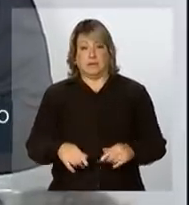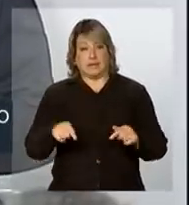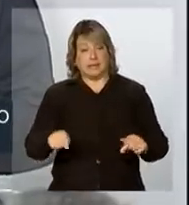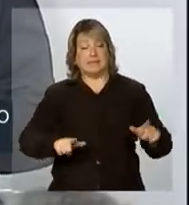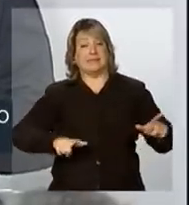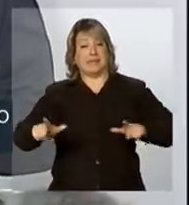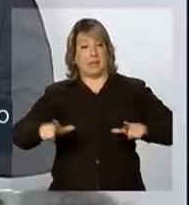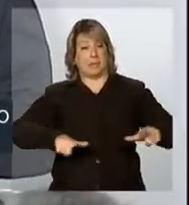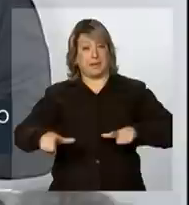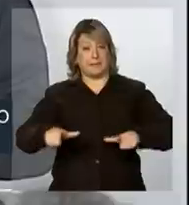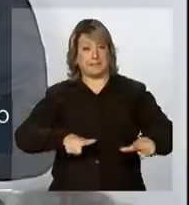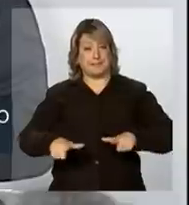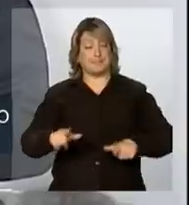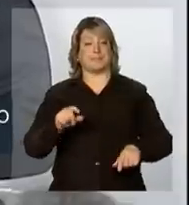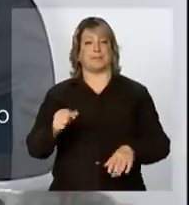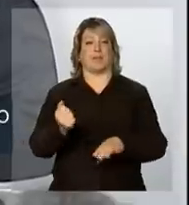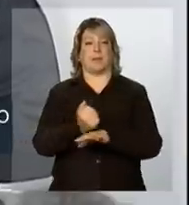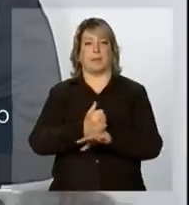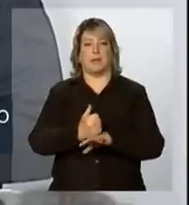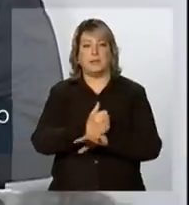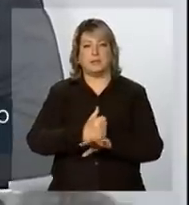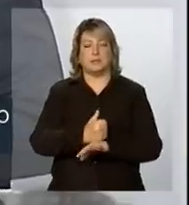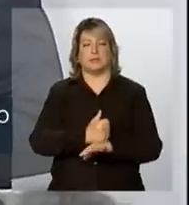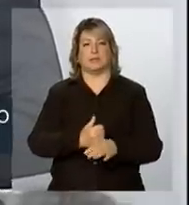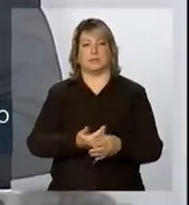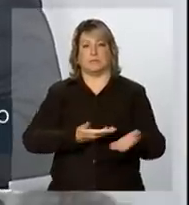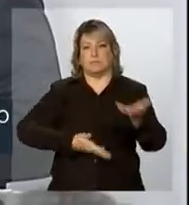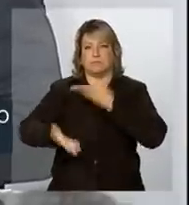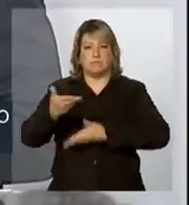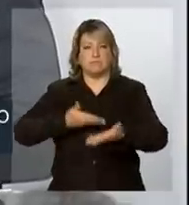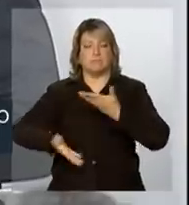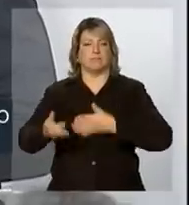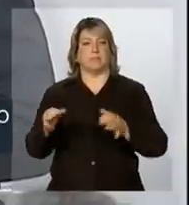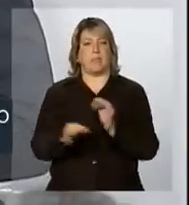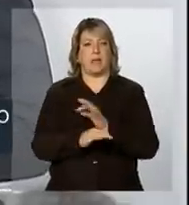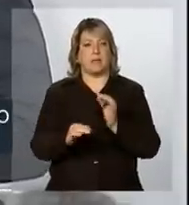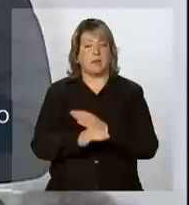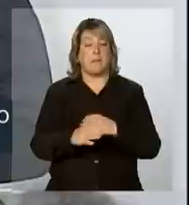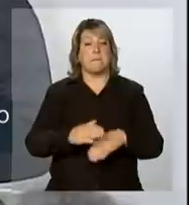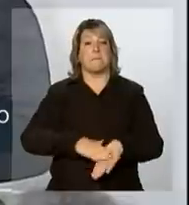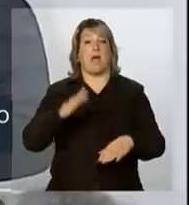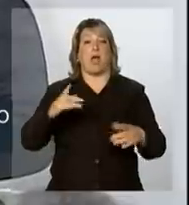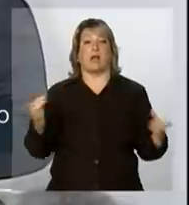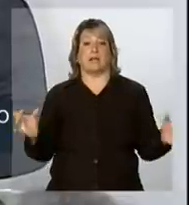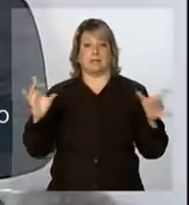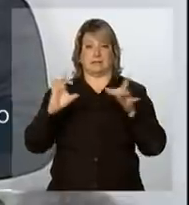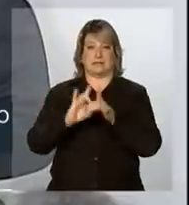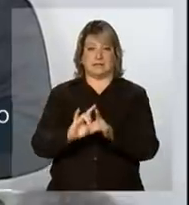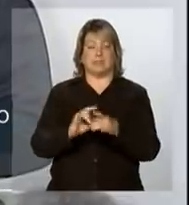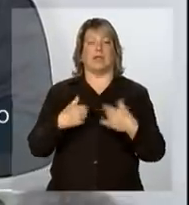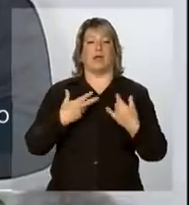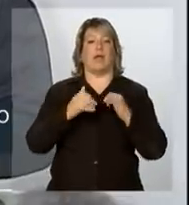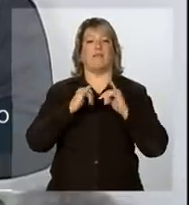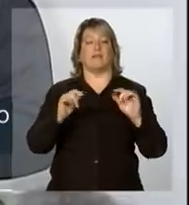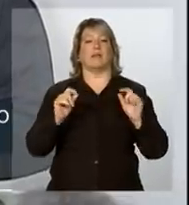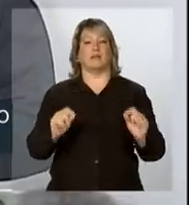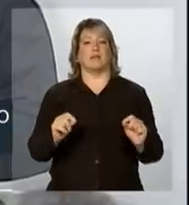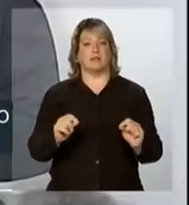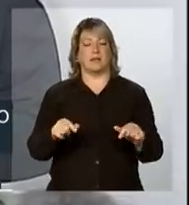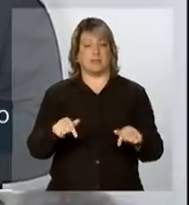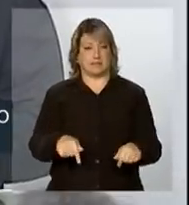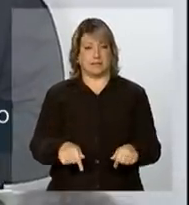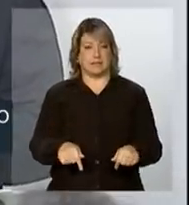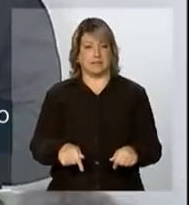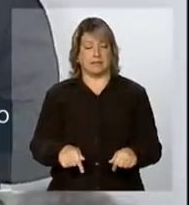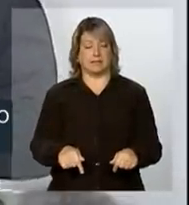trabalho de melhor articulação, de melhor preparação e de maior integração, eu queria destacar aqui